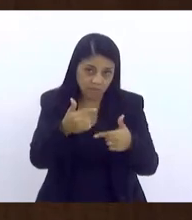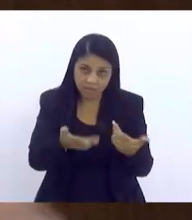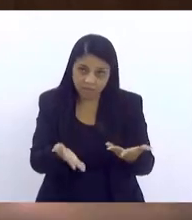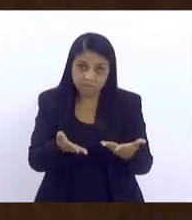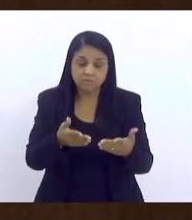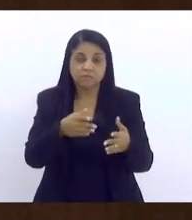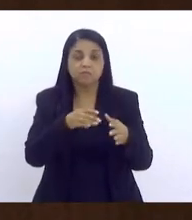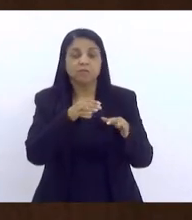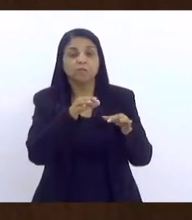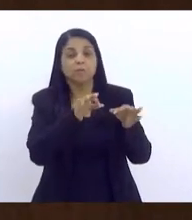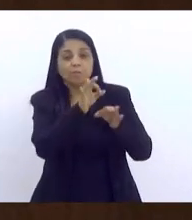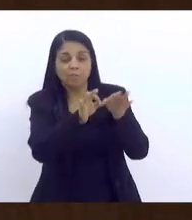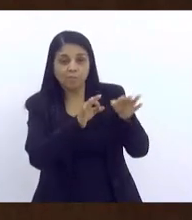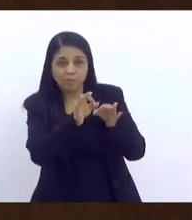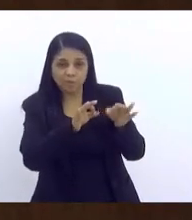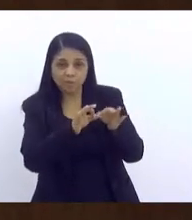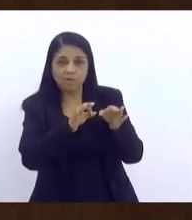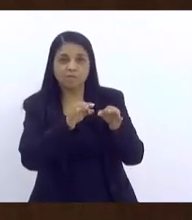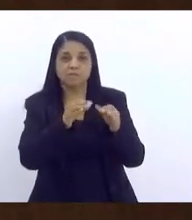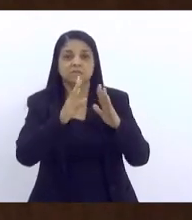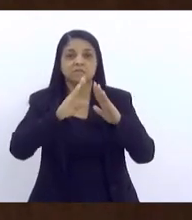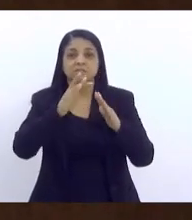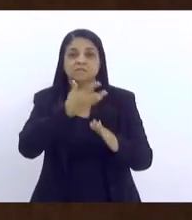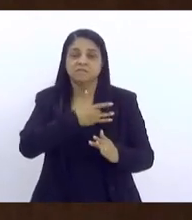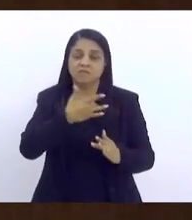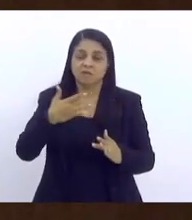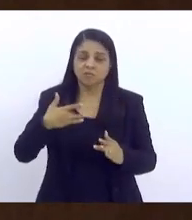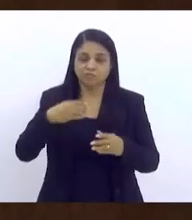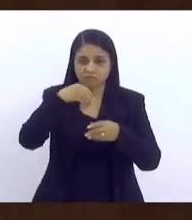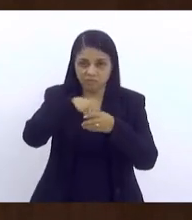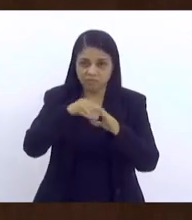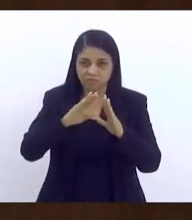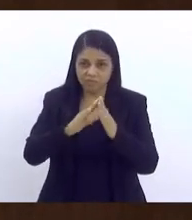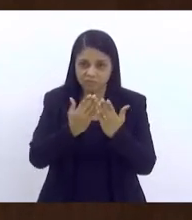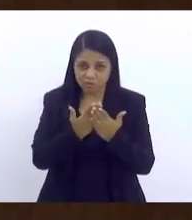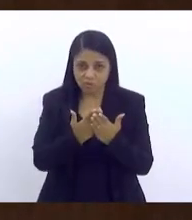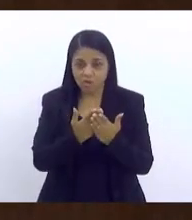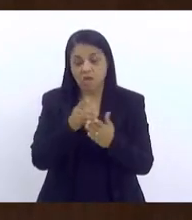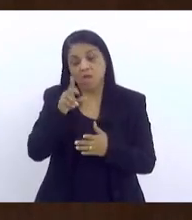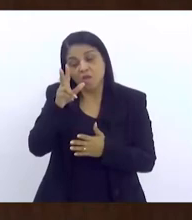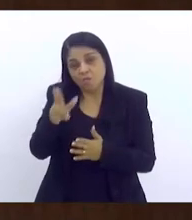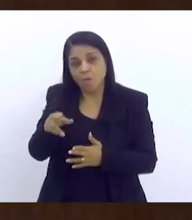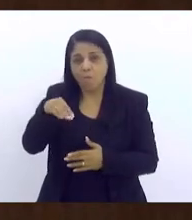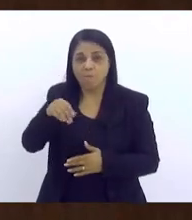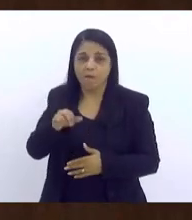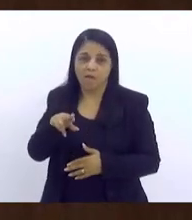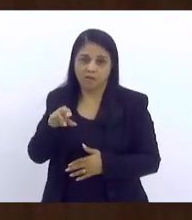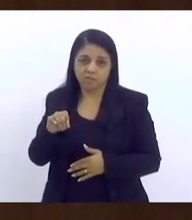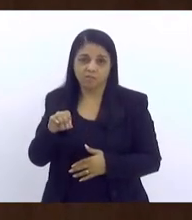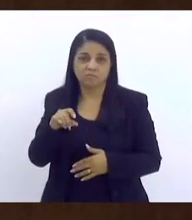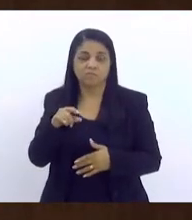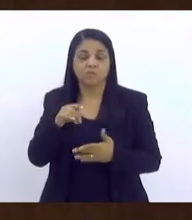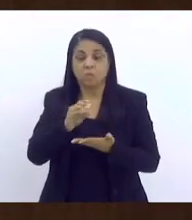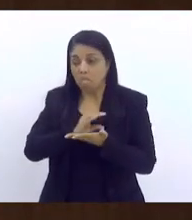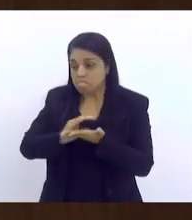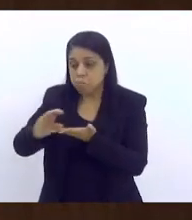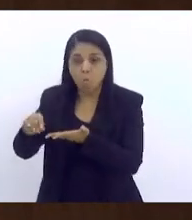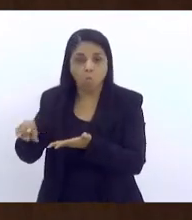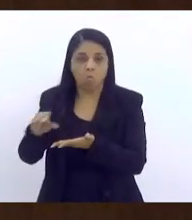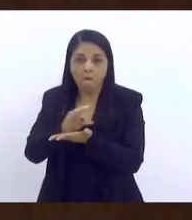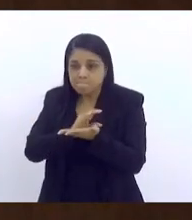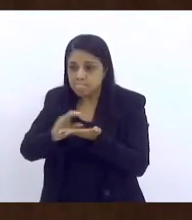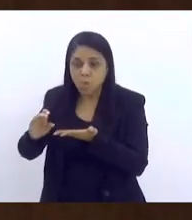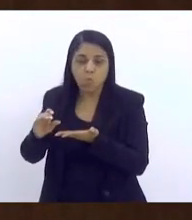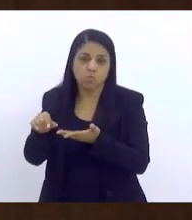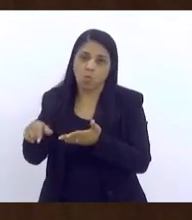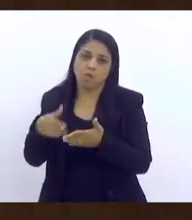Programa Saúde na Escola, o que o professor Mário Sérgio falou, não é que não consiga executar para investimento, não consegue executar, não